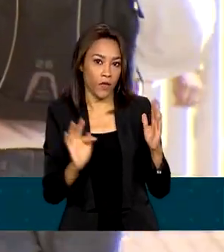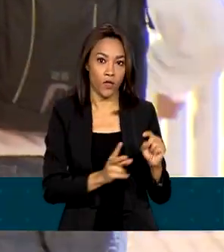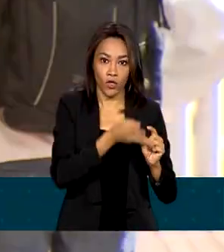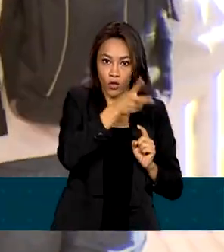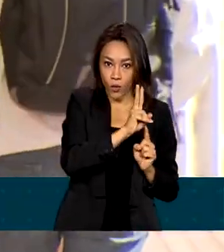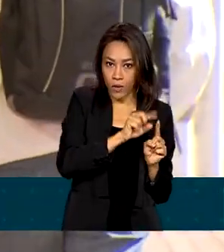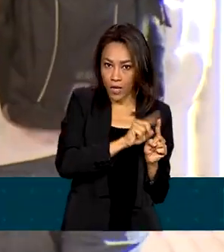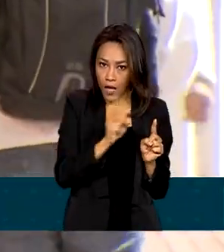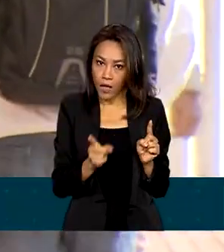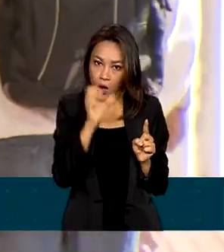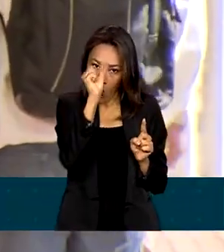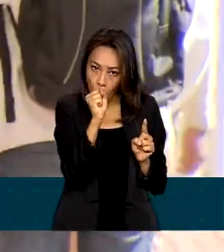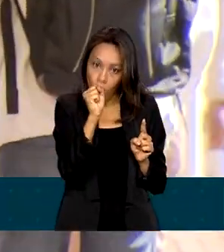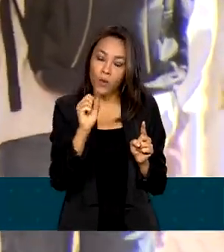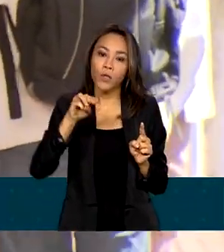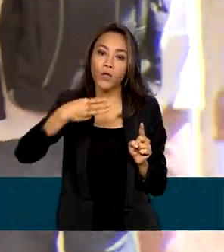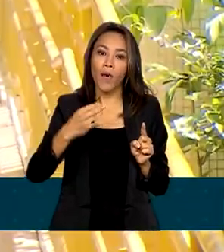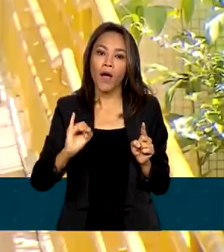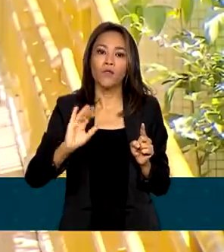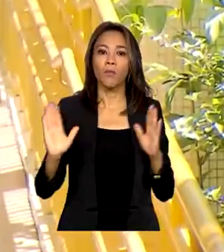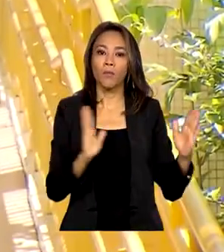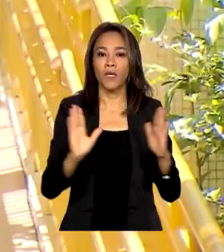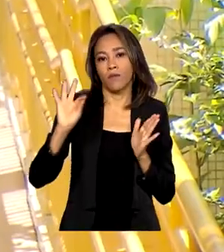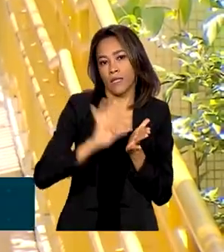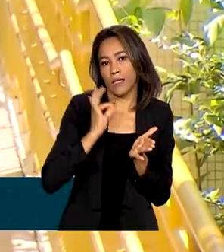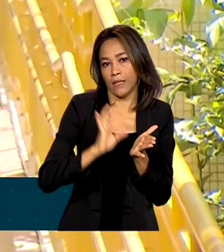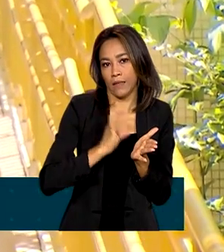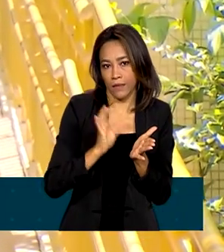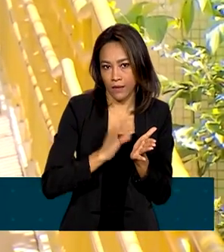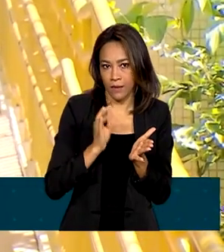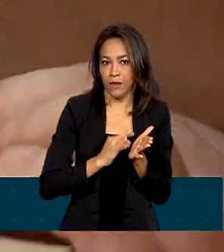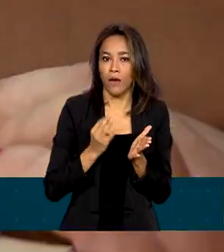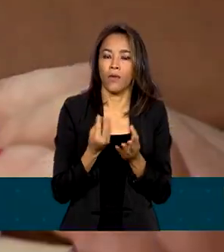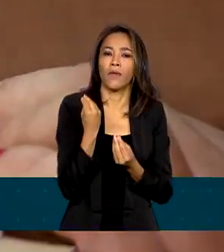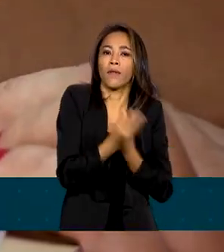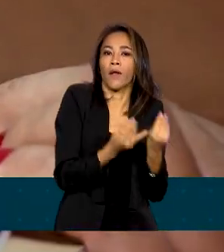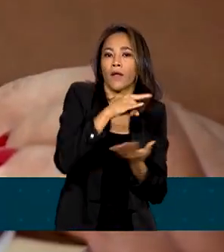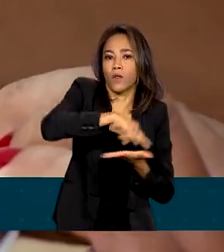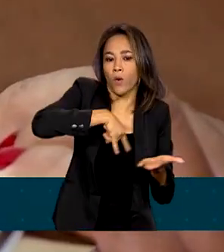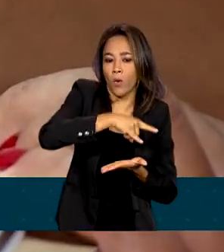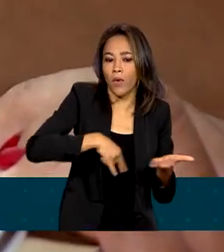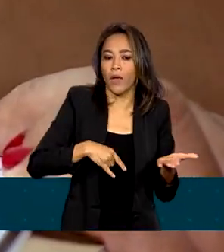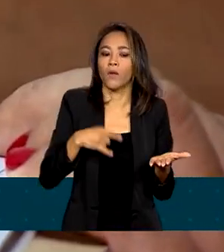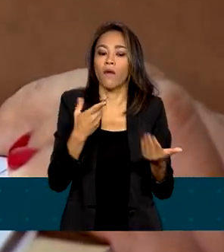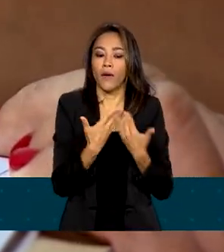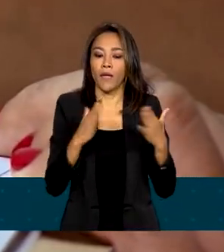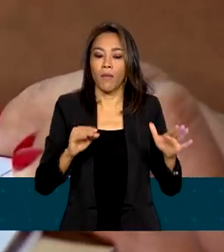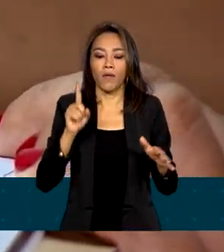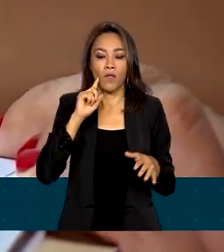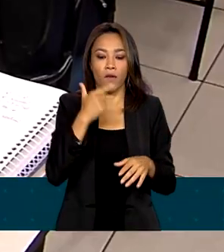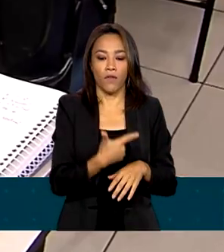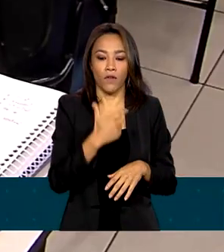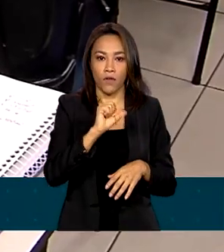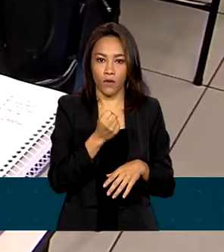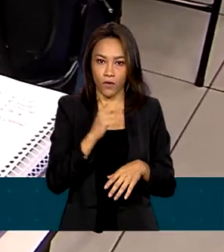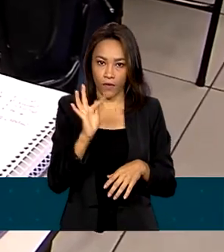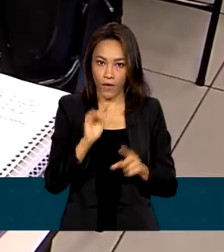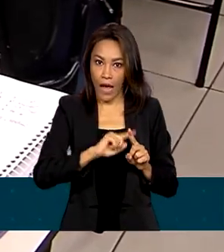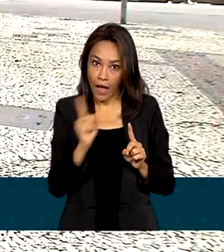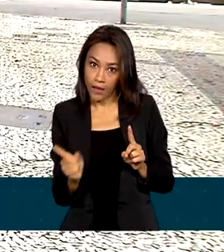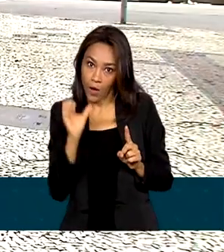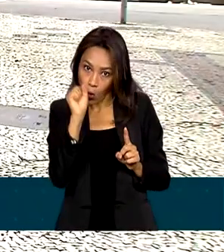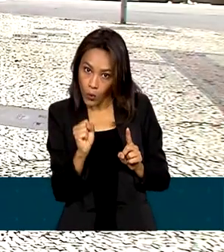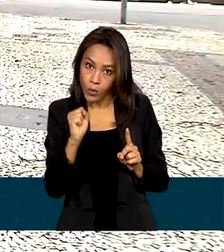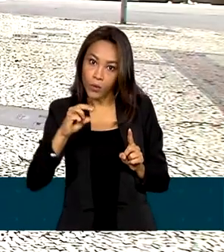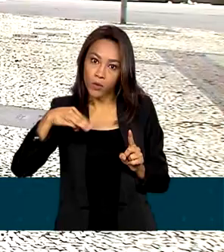março será a fase de matrícula. A lista de espera vai estar aberta entre os dias 28 de fevereiro e 8 de março. E